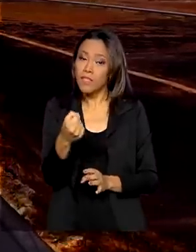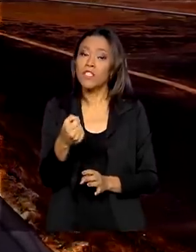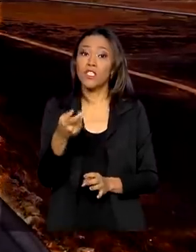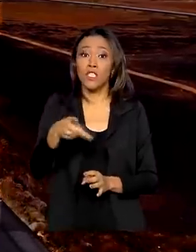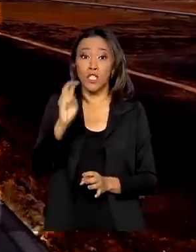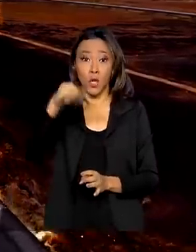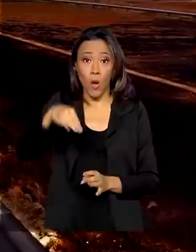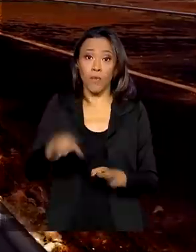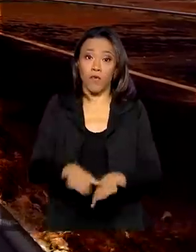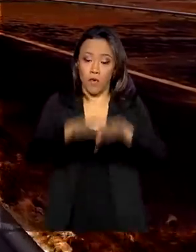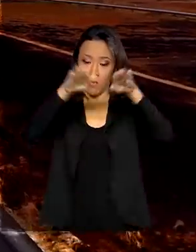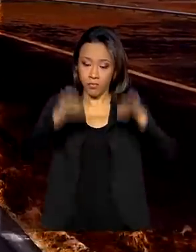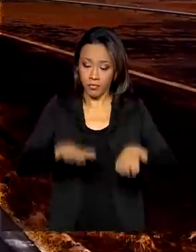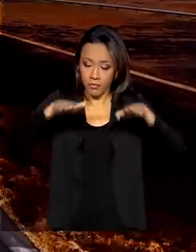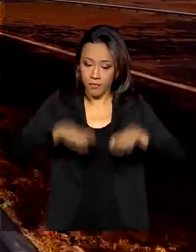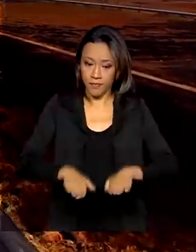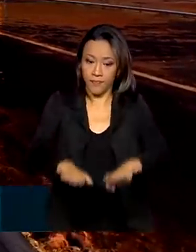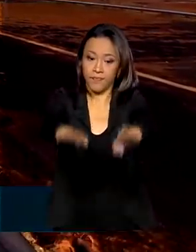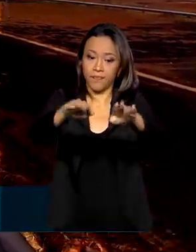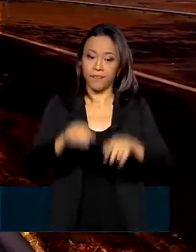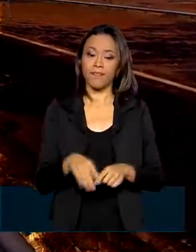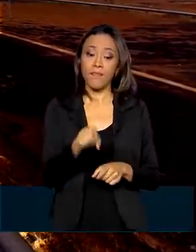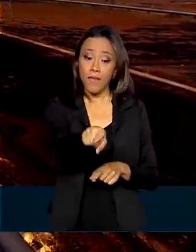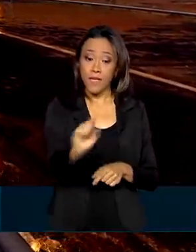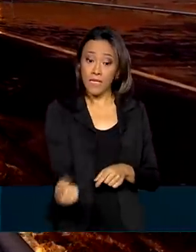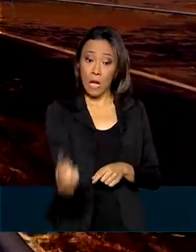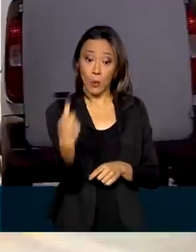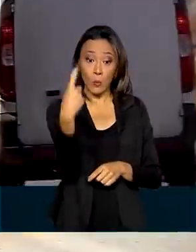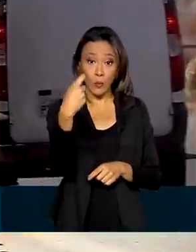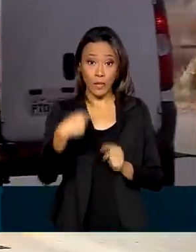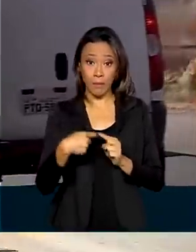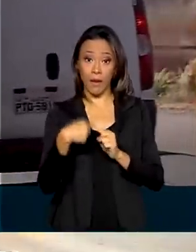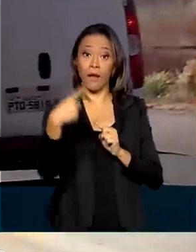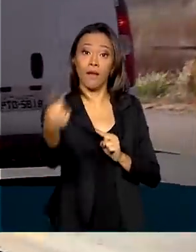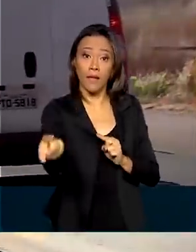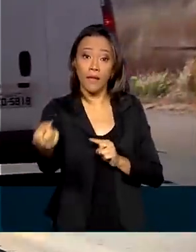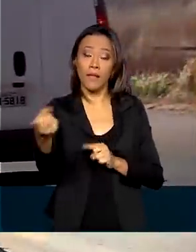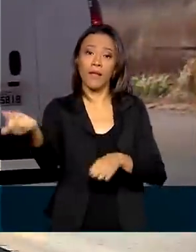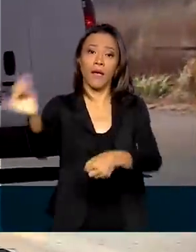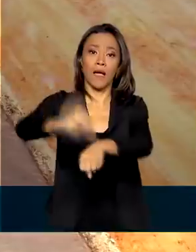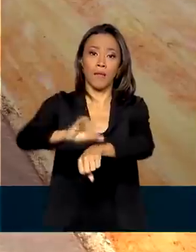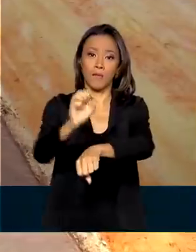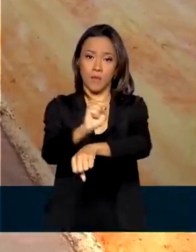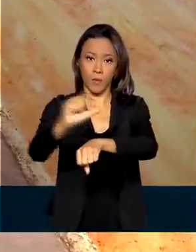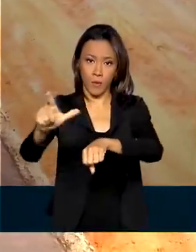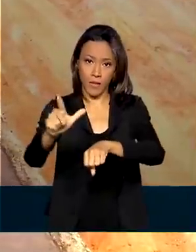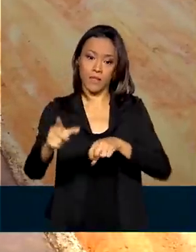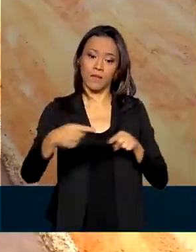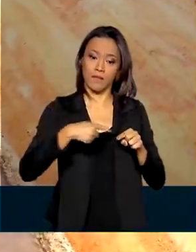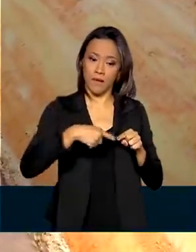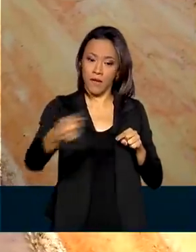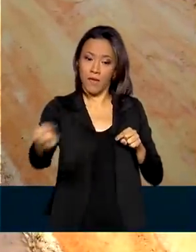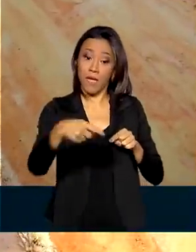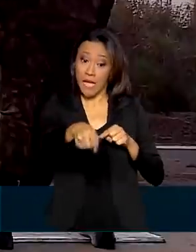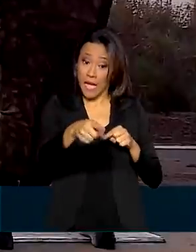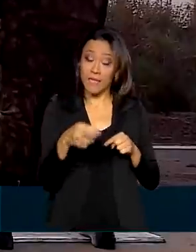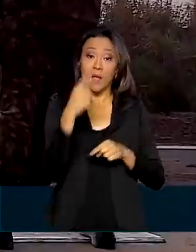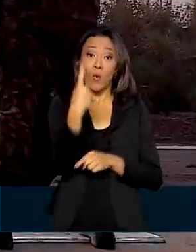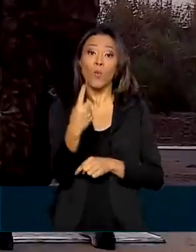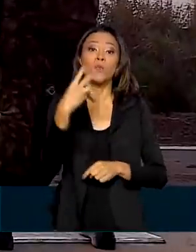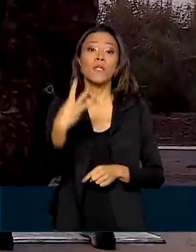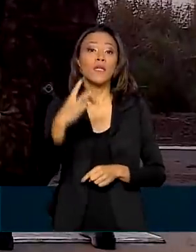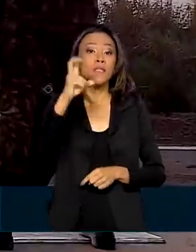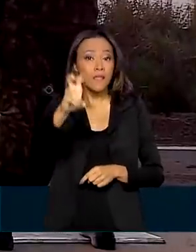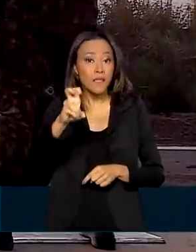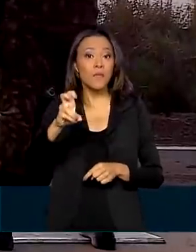Única via terrestre para entrar e sair de São Luís, a BR-135, está passando por várias obras